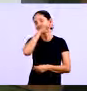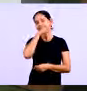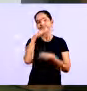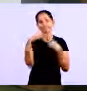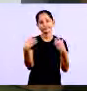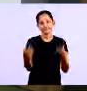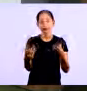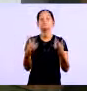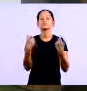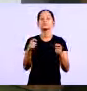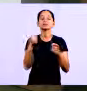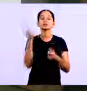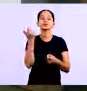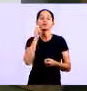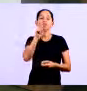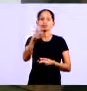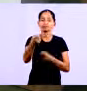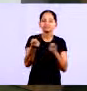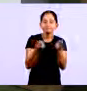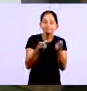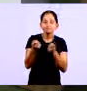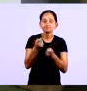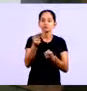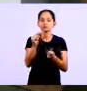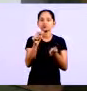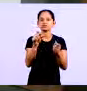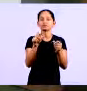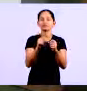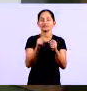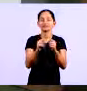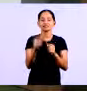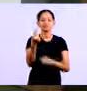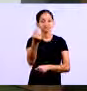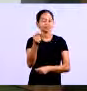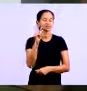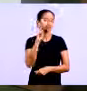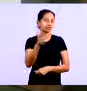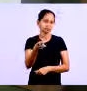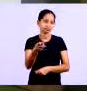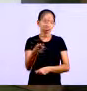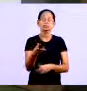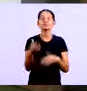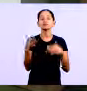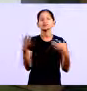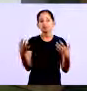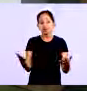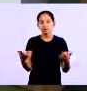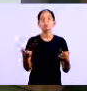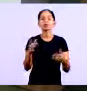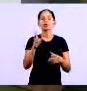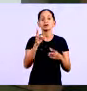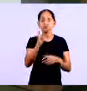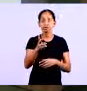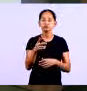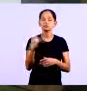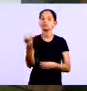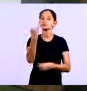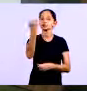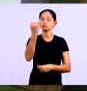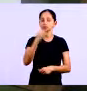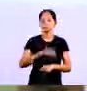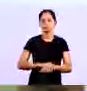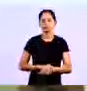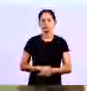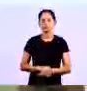Isso a gente consegue através dos controles. Por isso que esses controles são muito importantes. E só para ressaltar quando o senhor tem demonstrado a importância deles.